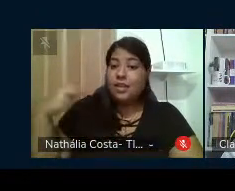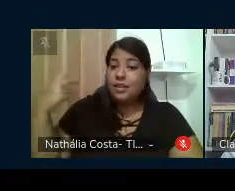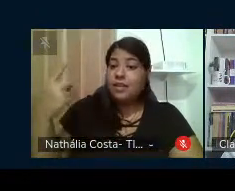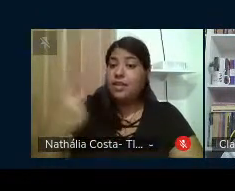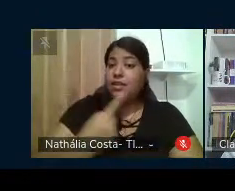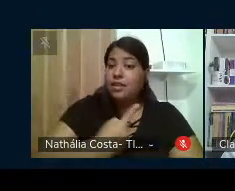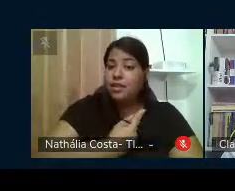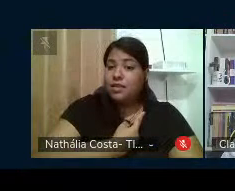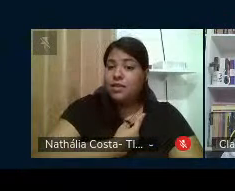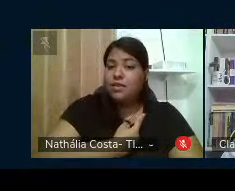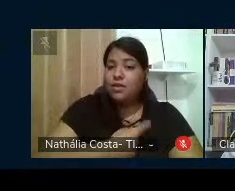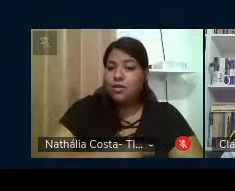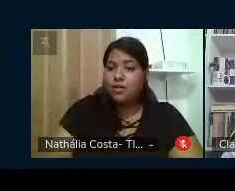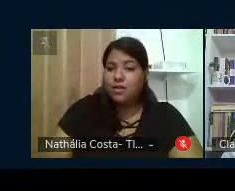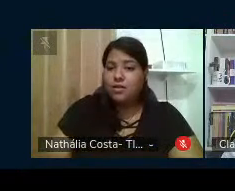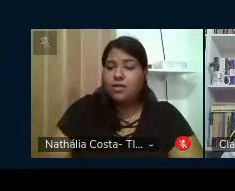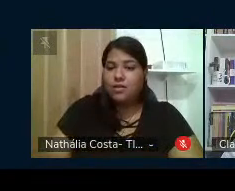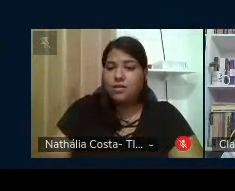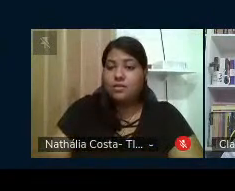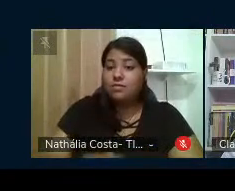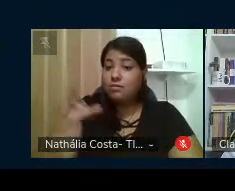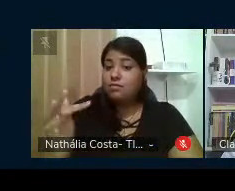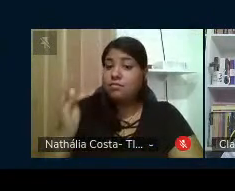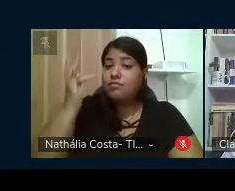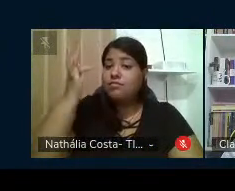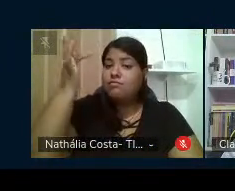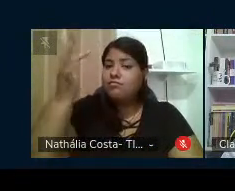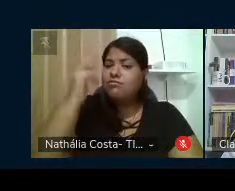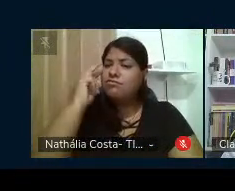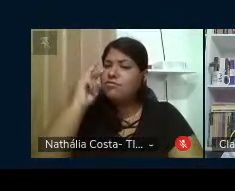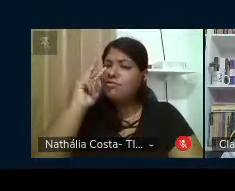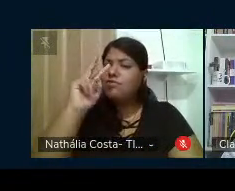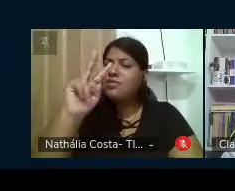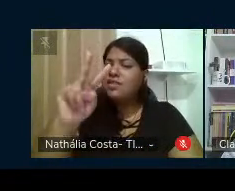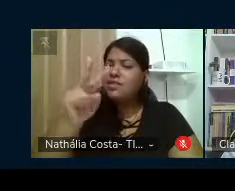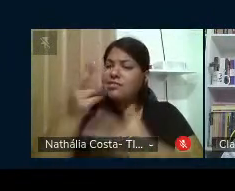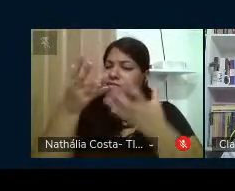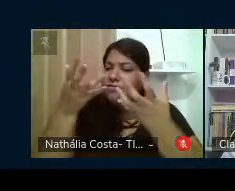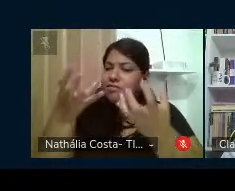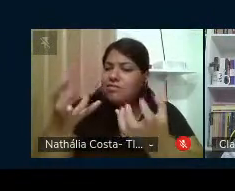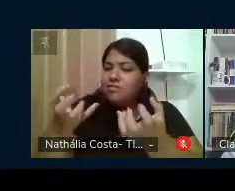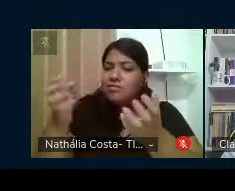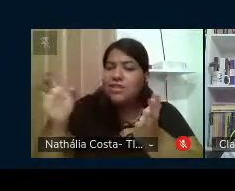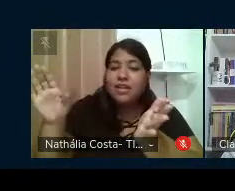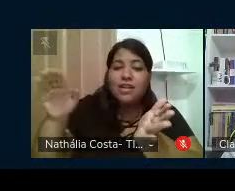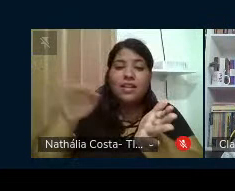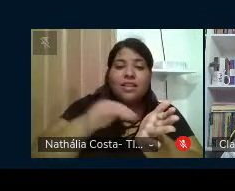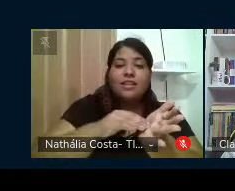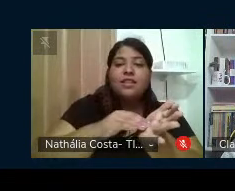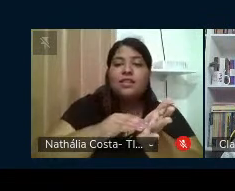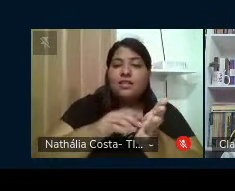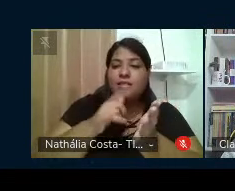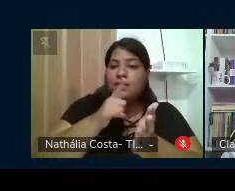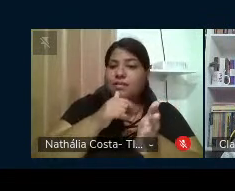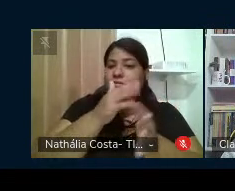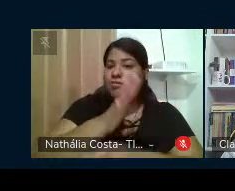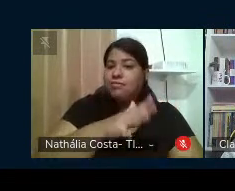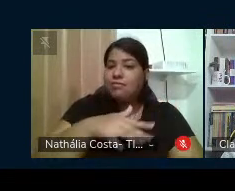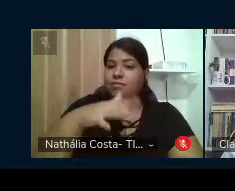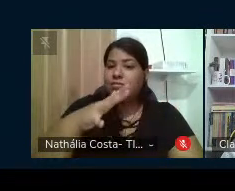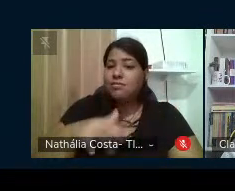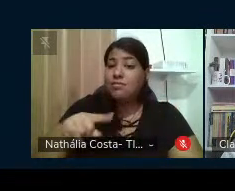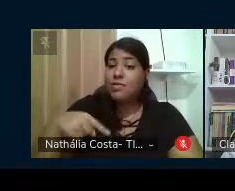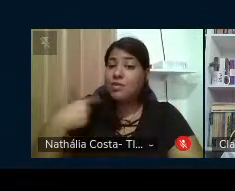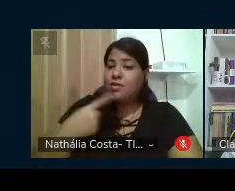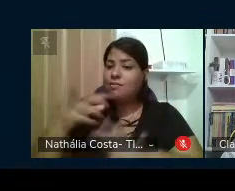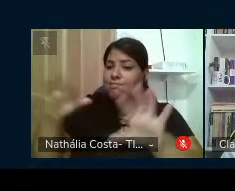nós mais uma ponte Alargando o horizonte Dos sertões até o mar